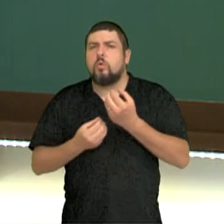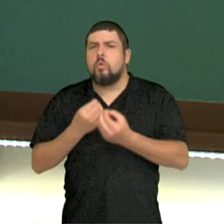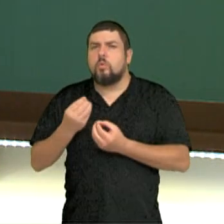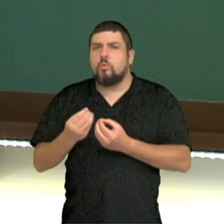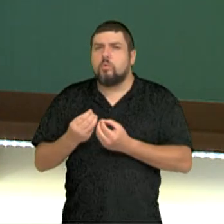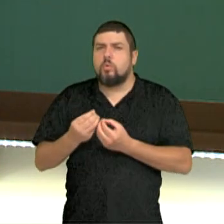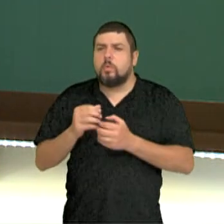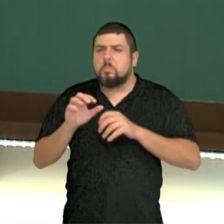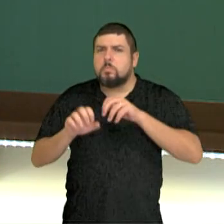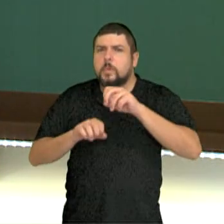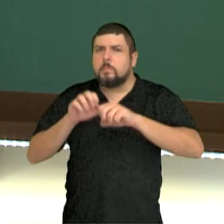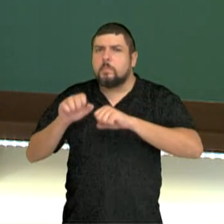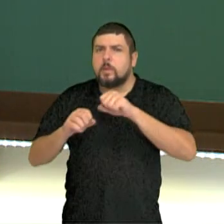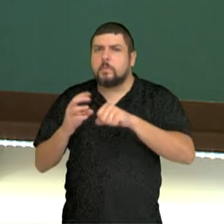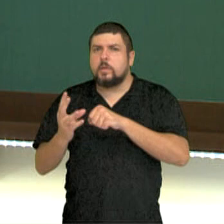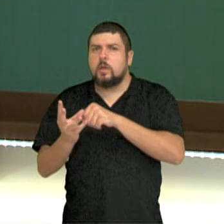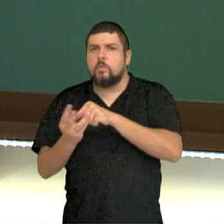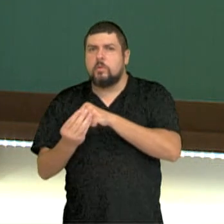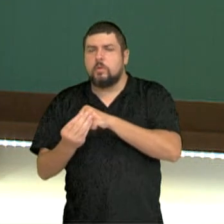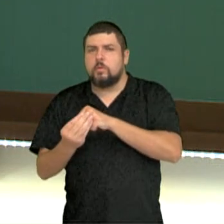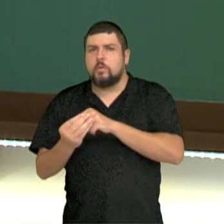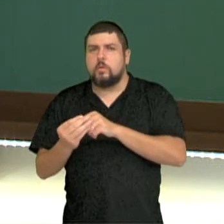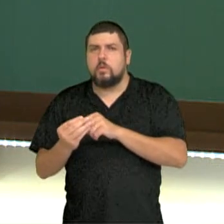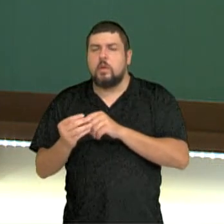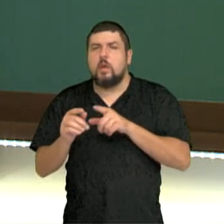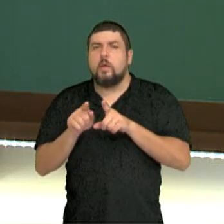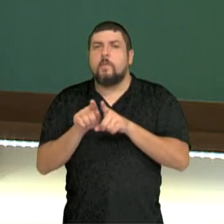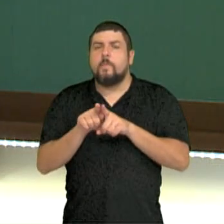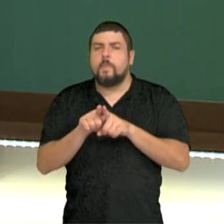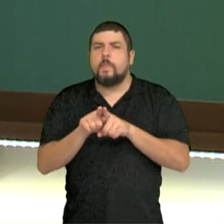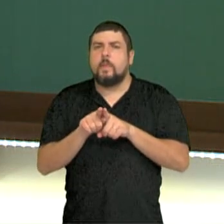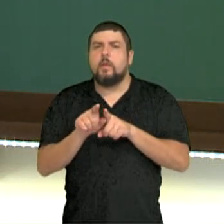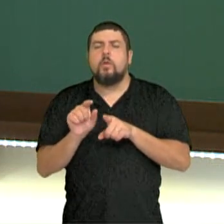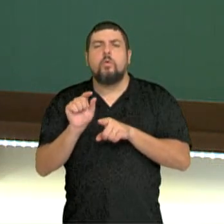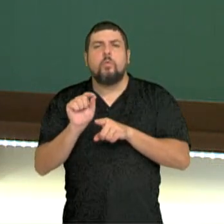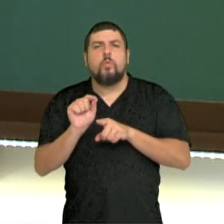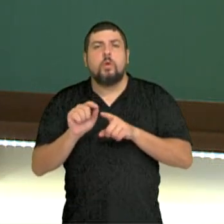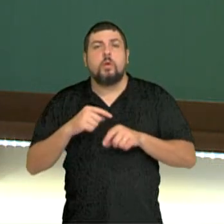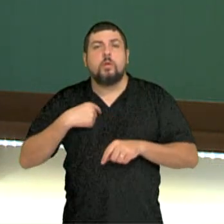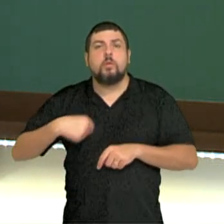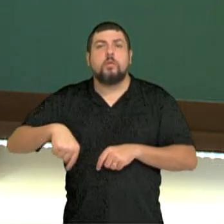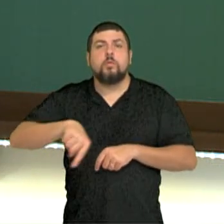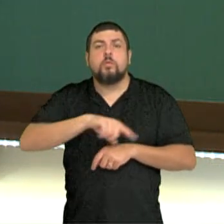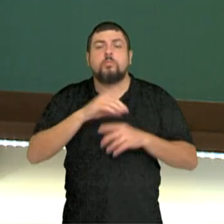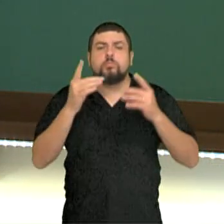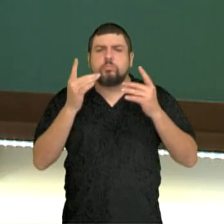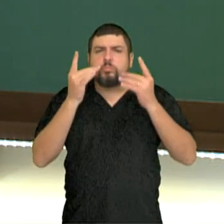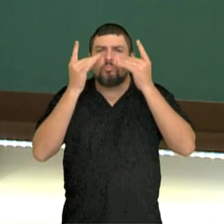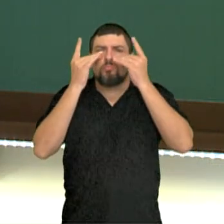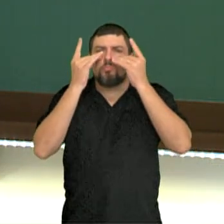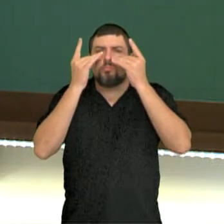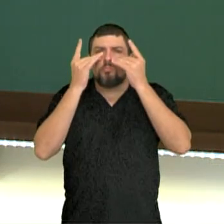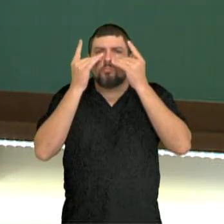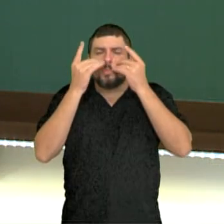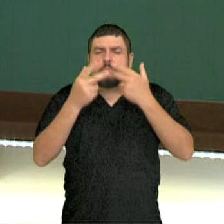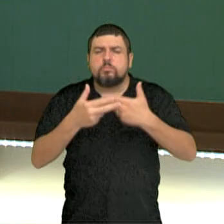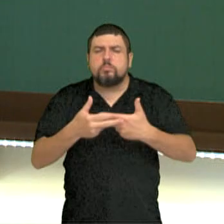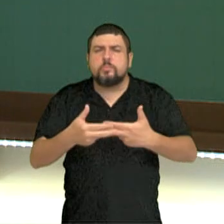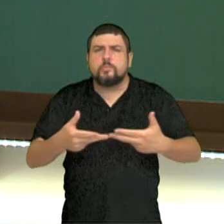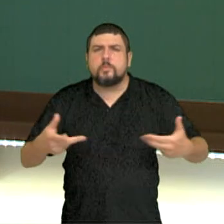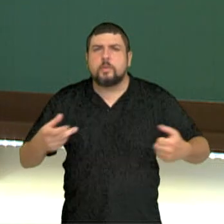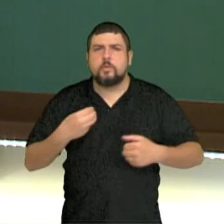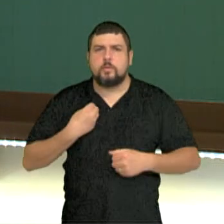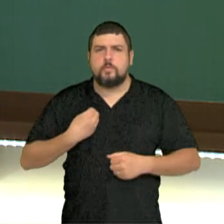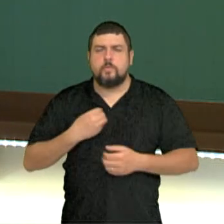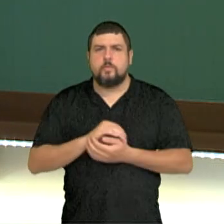que, de fato, nós precisamos olhar para a nossa realidade. Então, muitas vezes, aquilo que acreditamos que